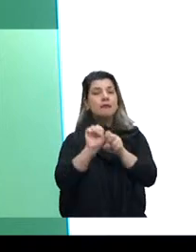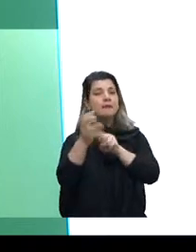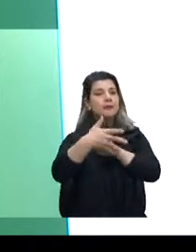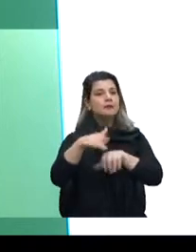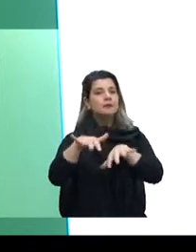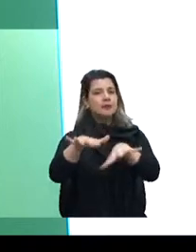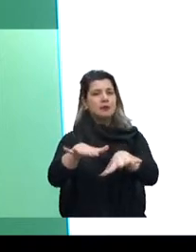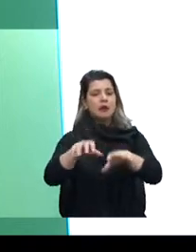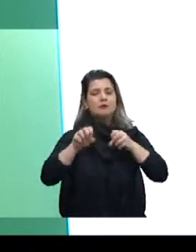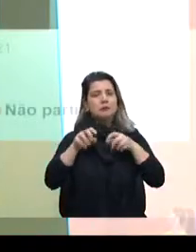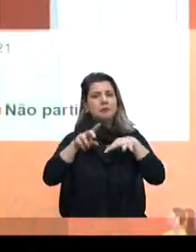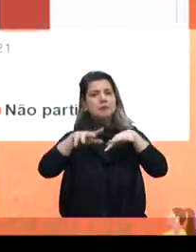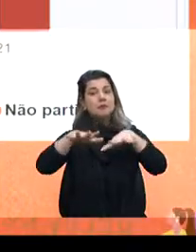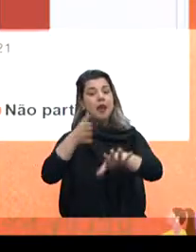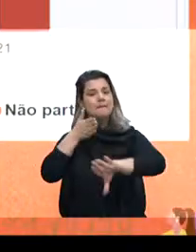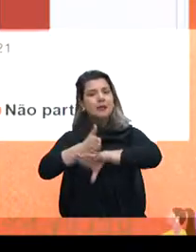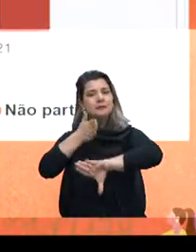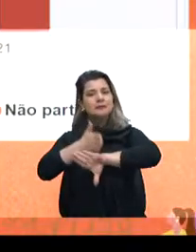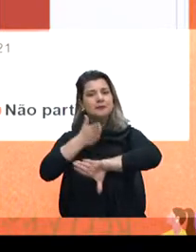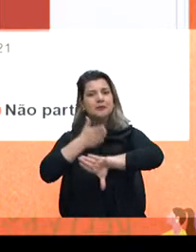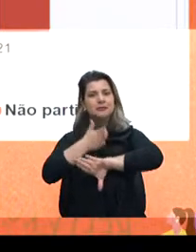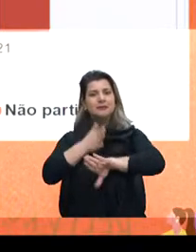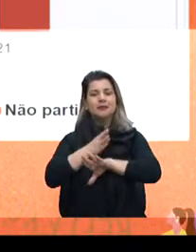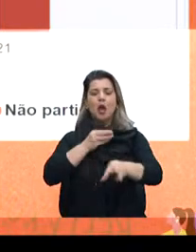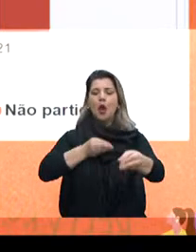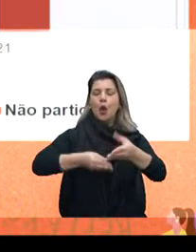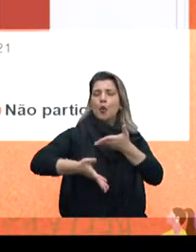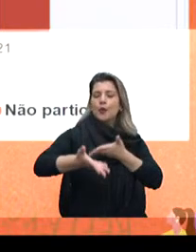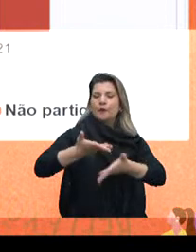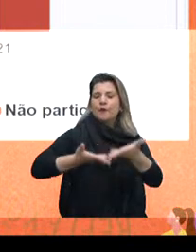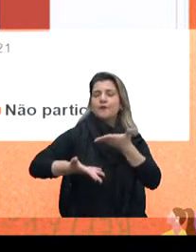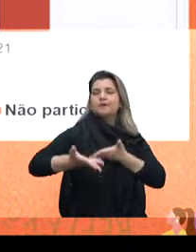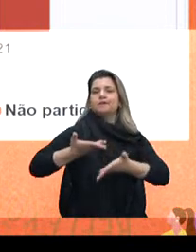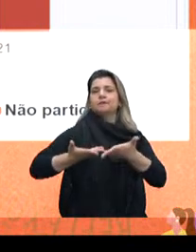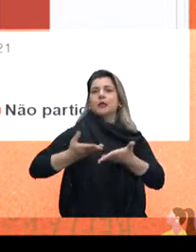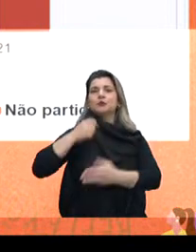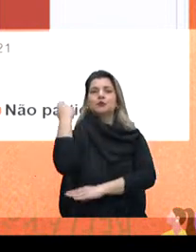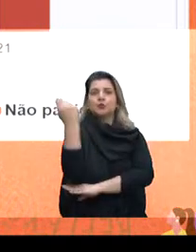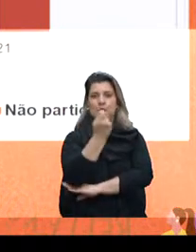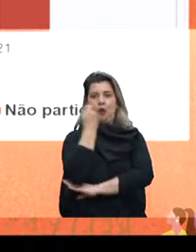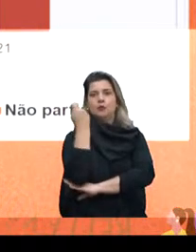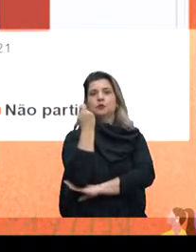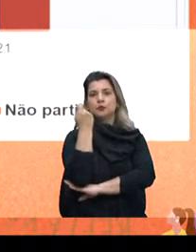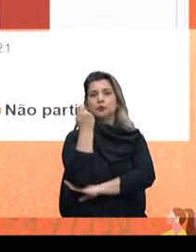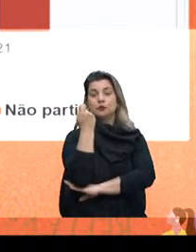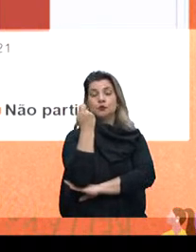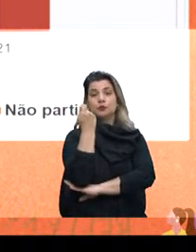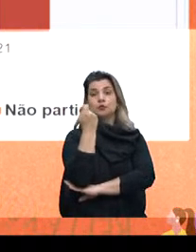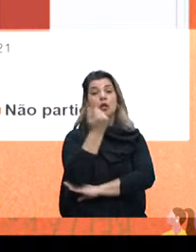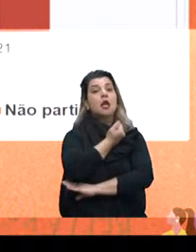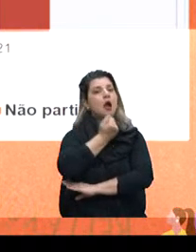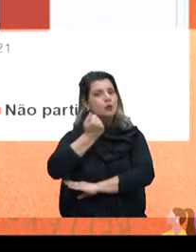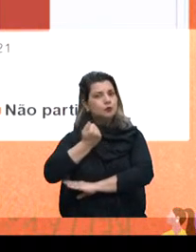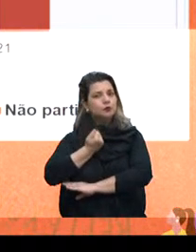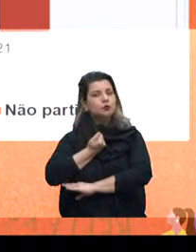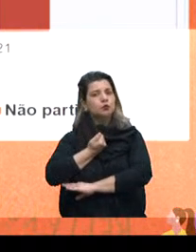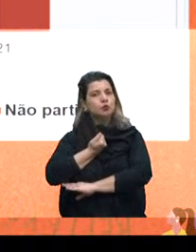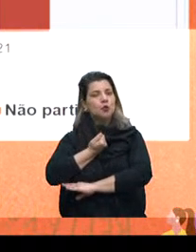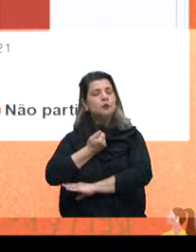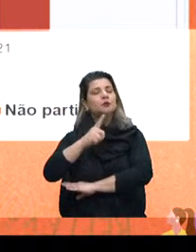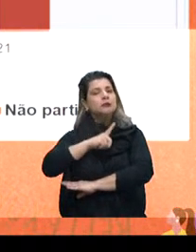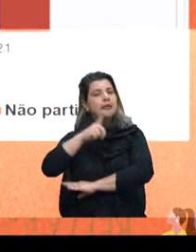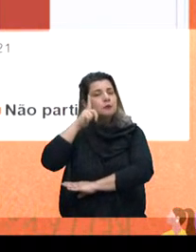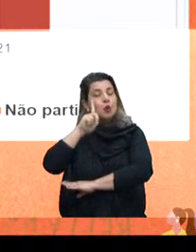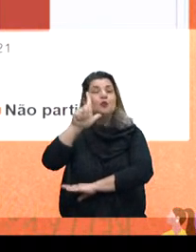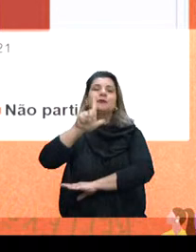aflorou a participação, o envolvimento, o engajamento dos gaúchos. E este é um número que nos traz conquistas